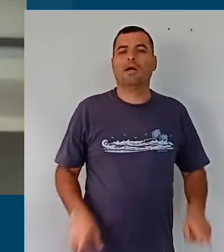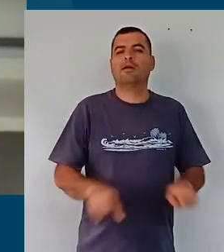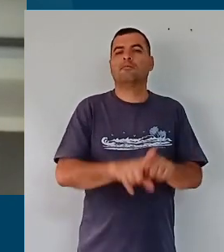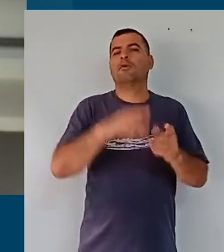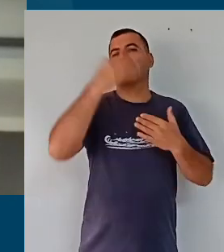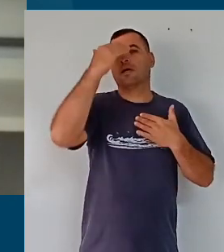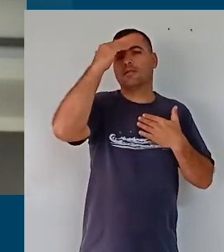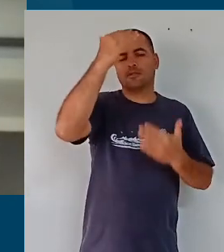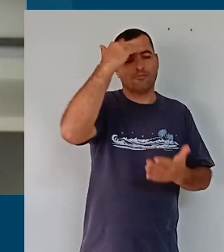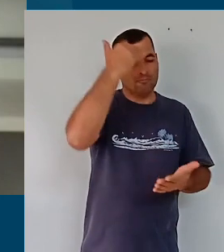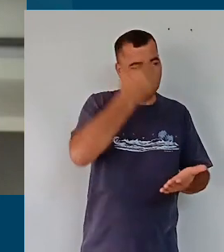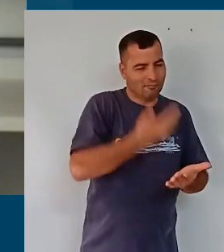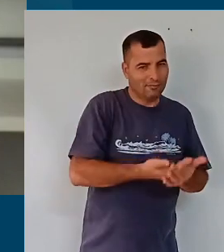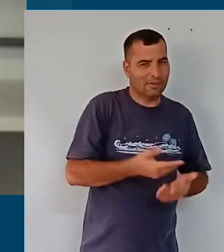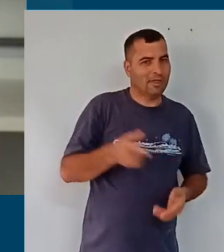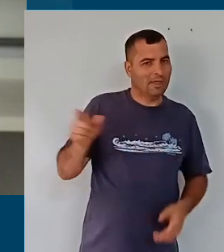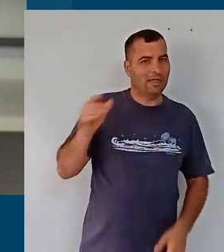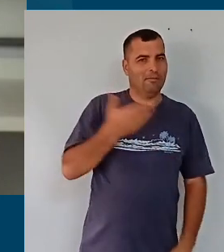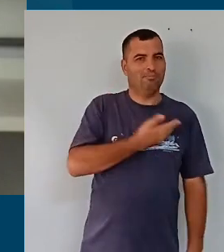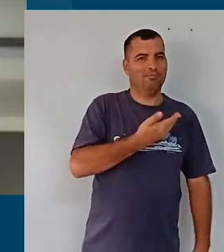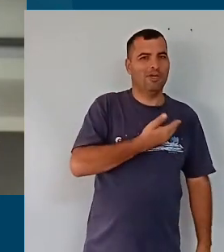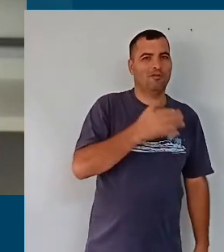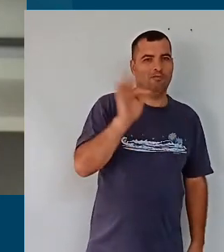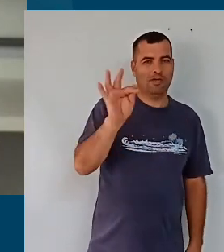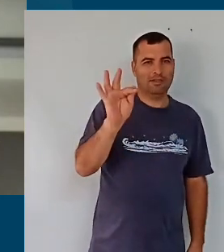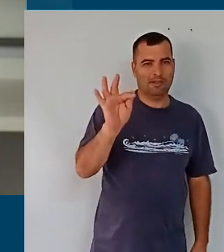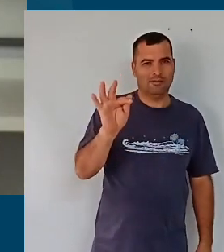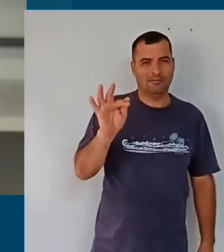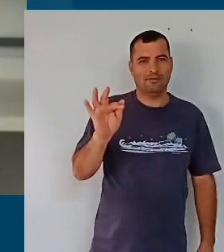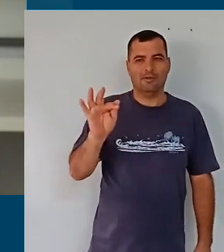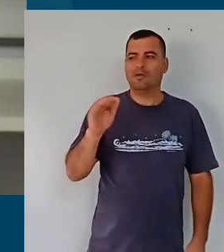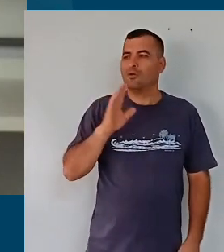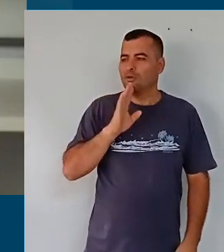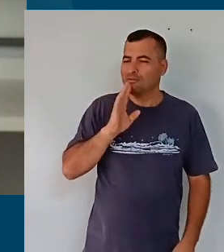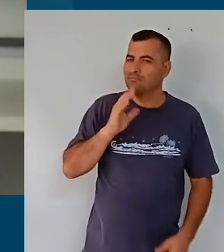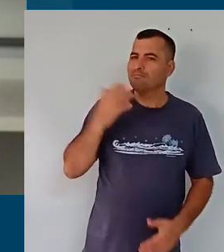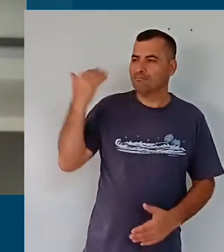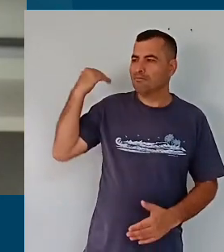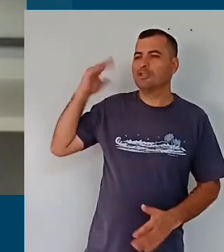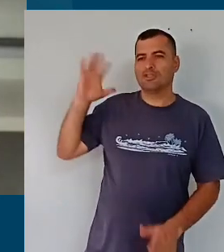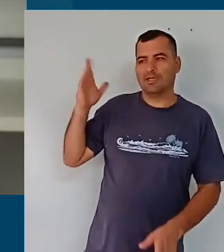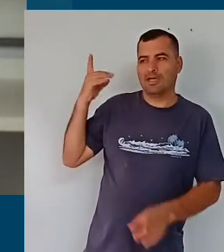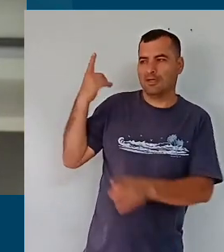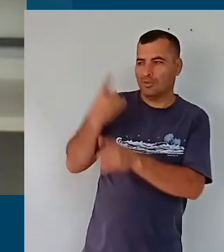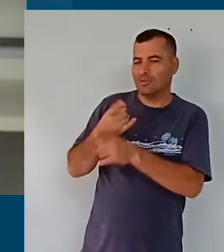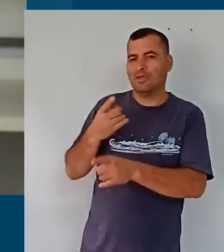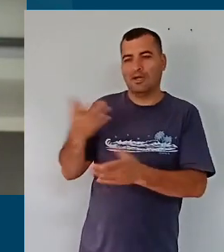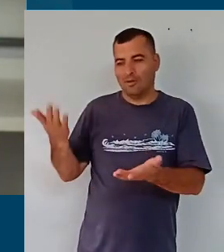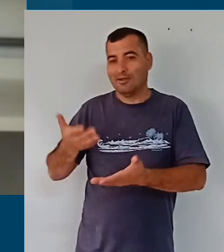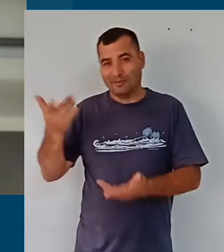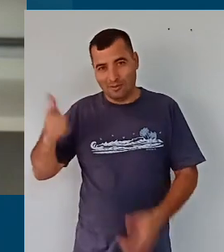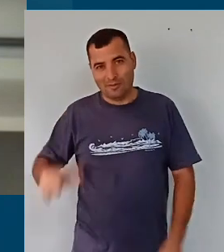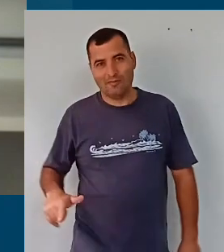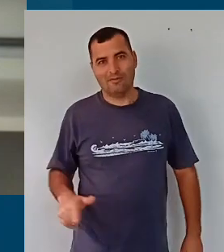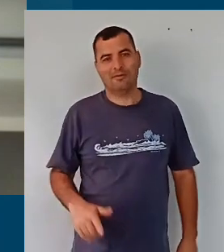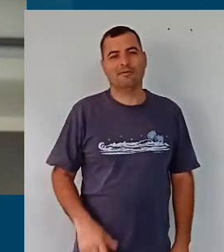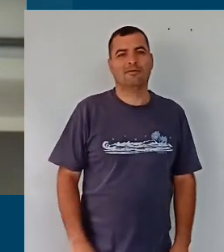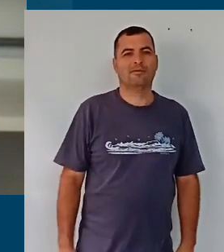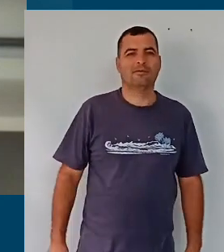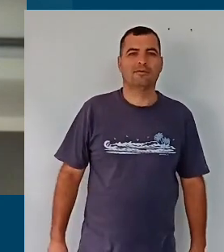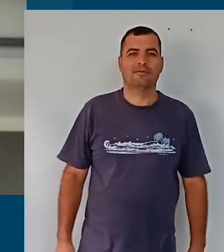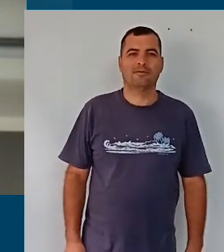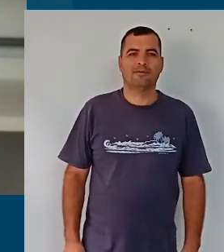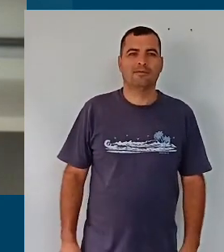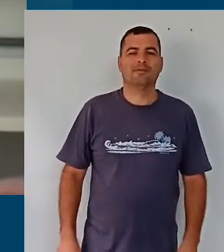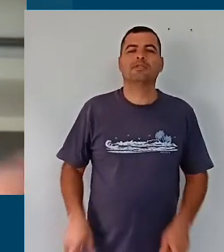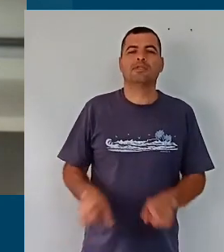confiança do amigo Fernando Moraes, nós nos conhecemos em outros momentos na luta pela educação,